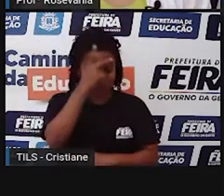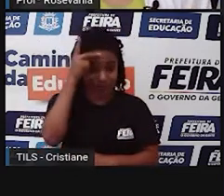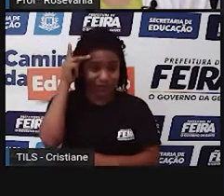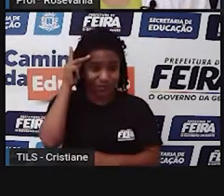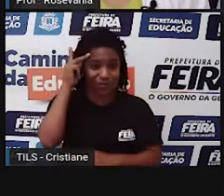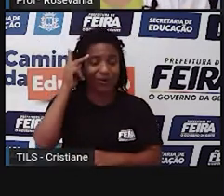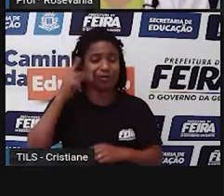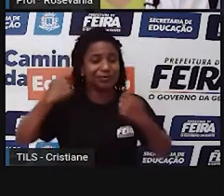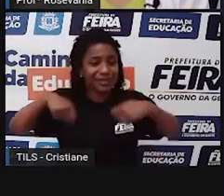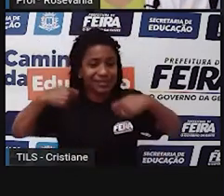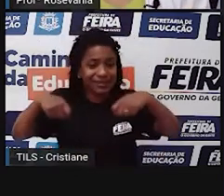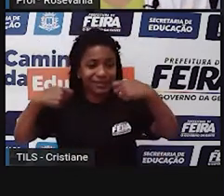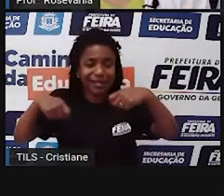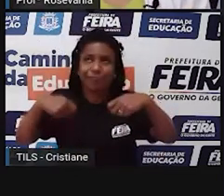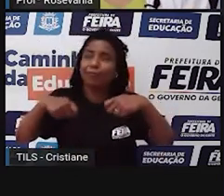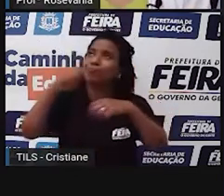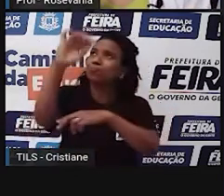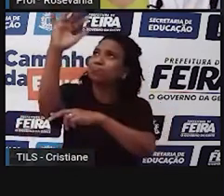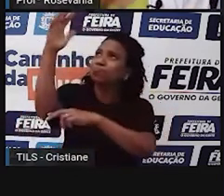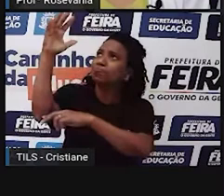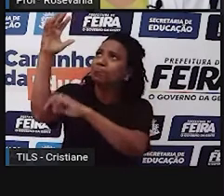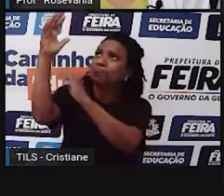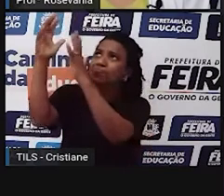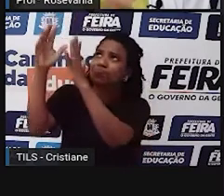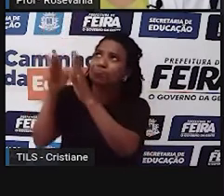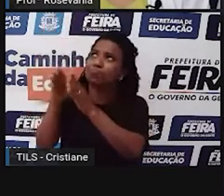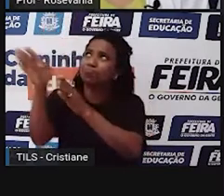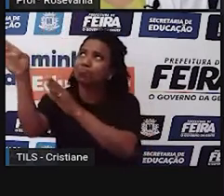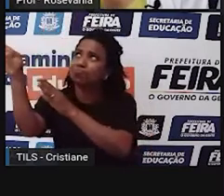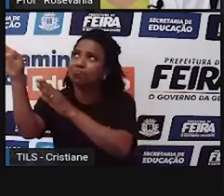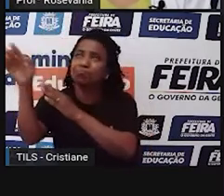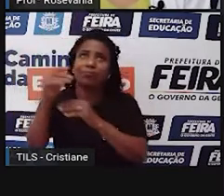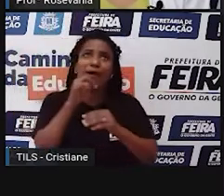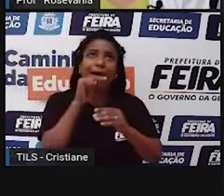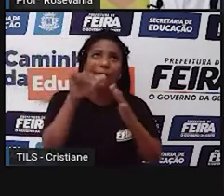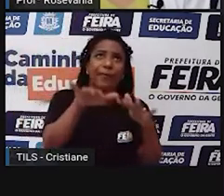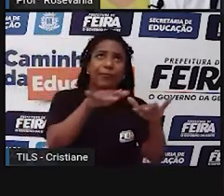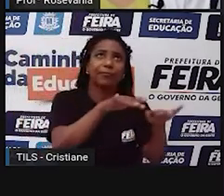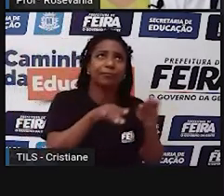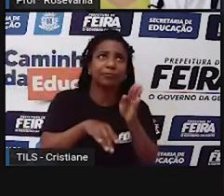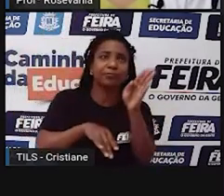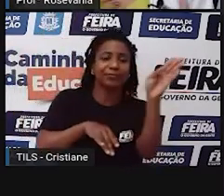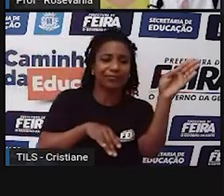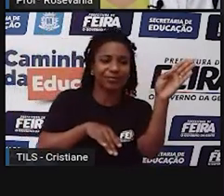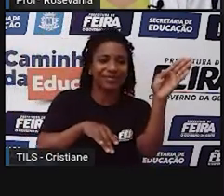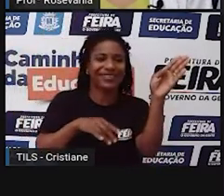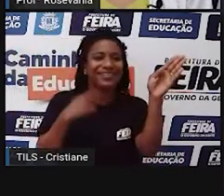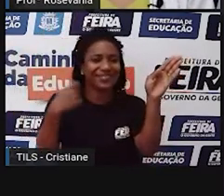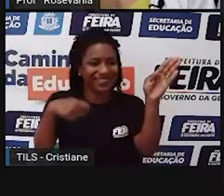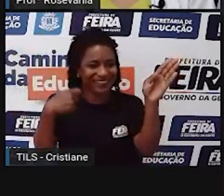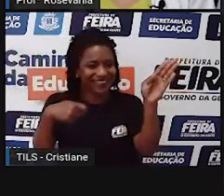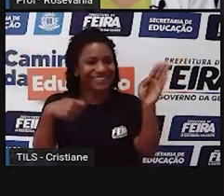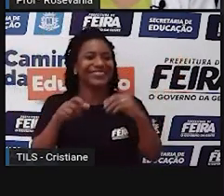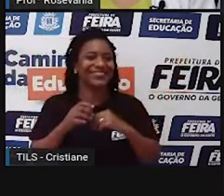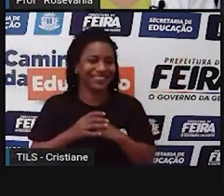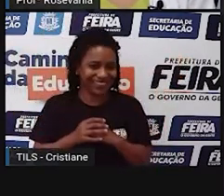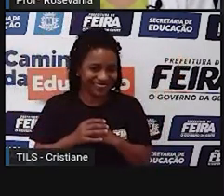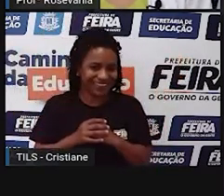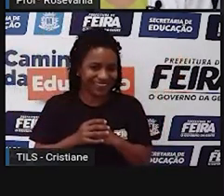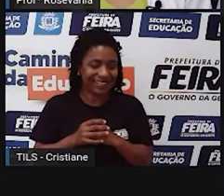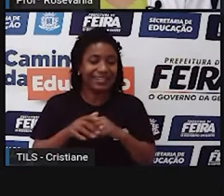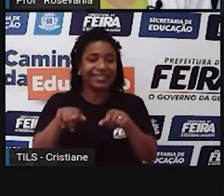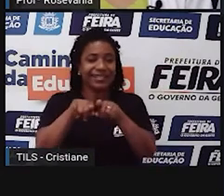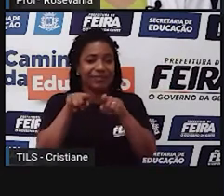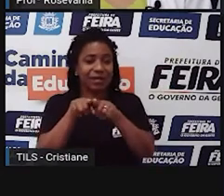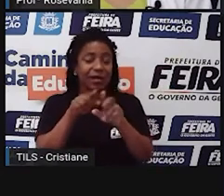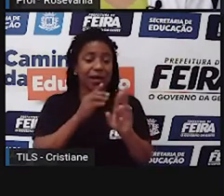tinha essa necessidade de se localizar, de fazer um mapinha, tanto para ir como para botar os determinados locais, mostrando os pontos